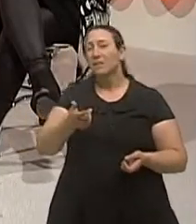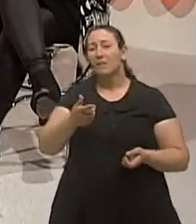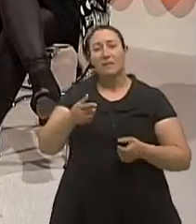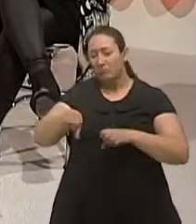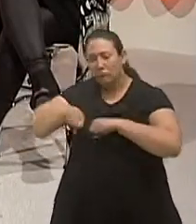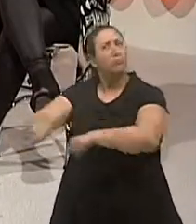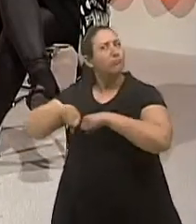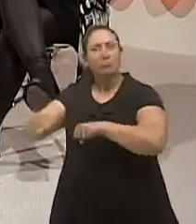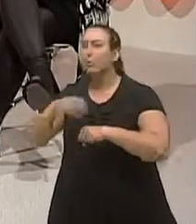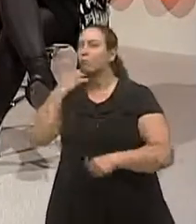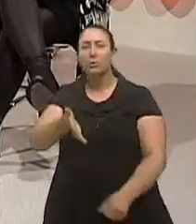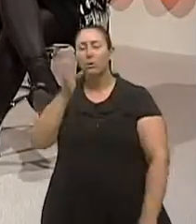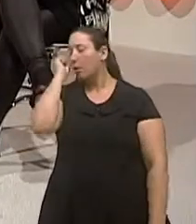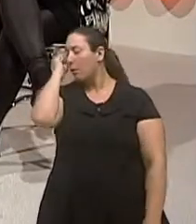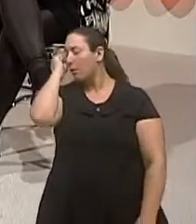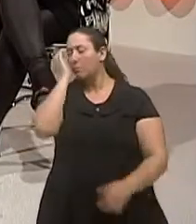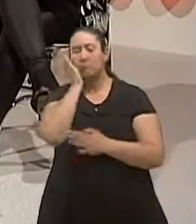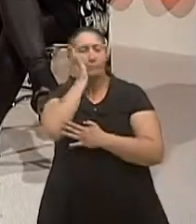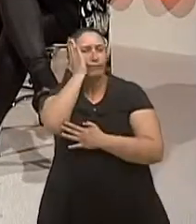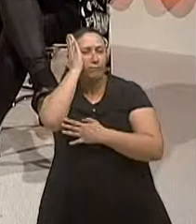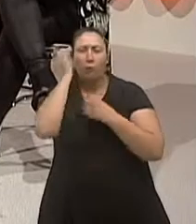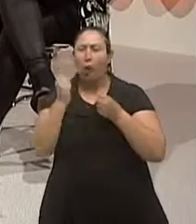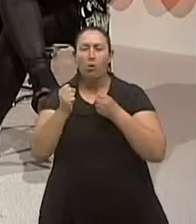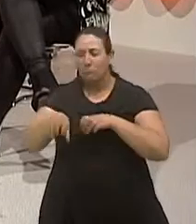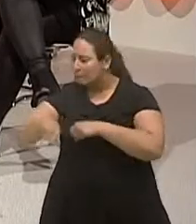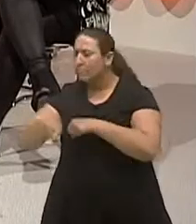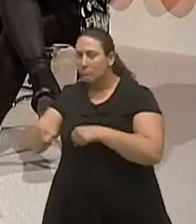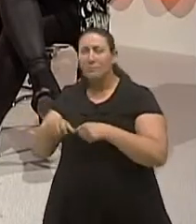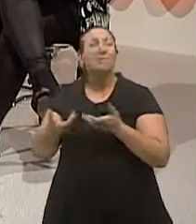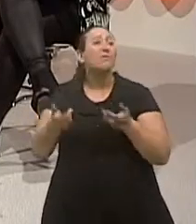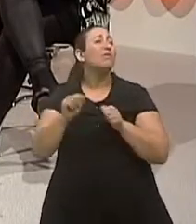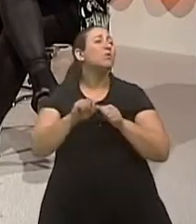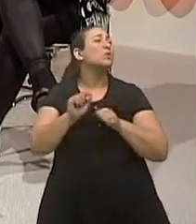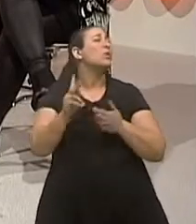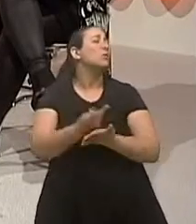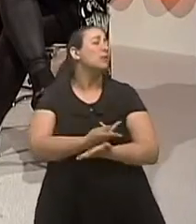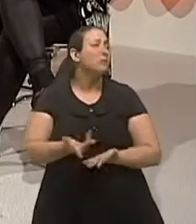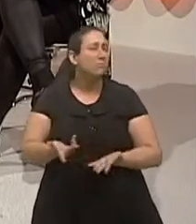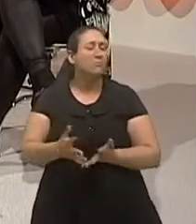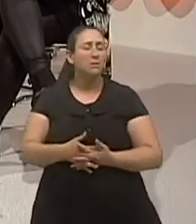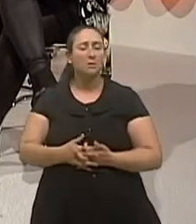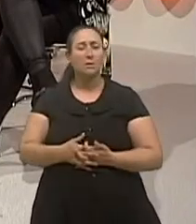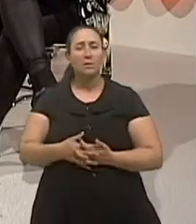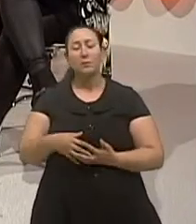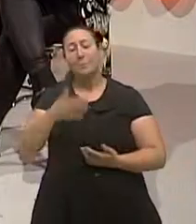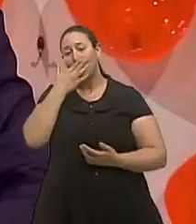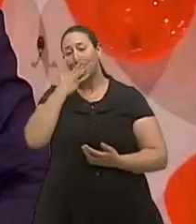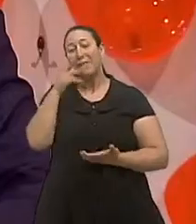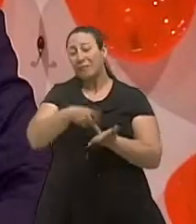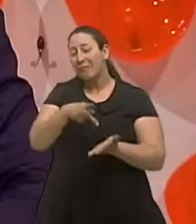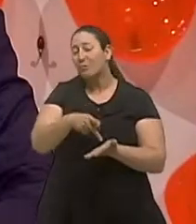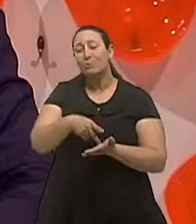acorda na verdade e o parceiro e a parceira devem acordar? na verdade não faz muita diferença